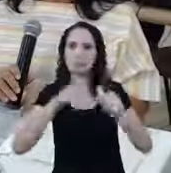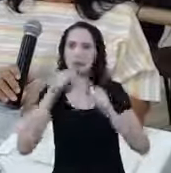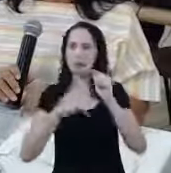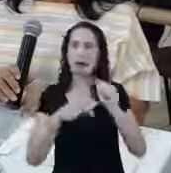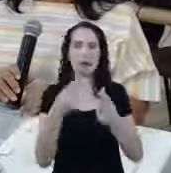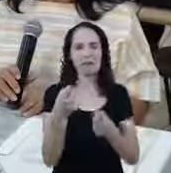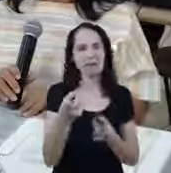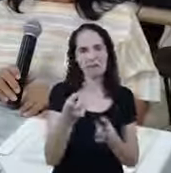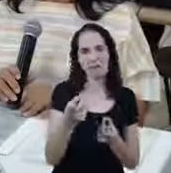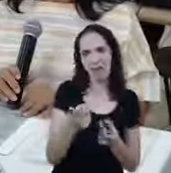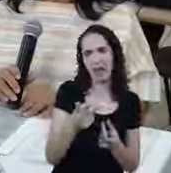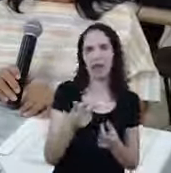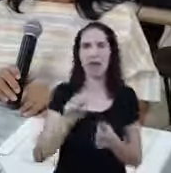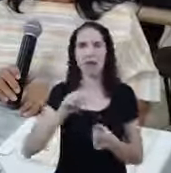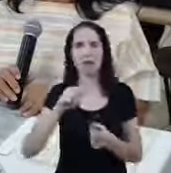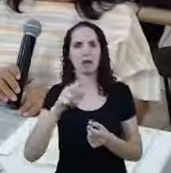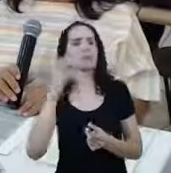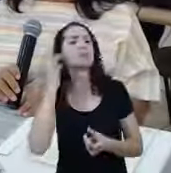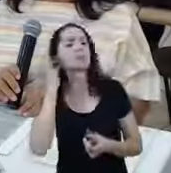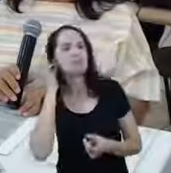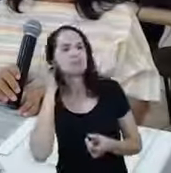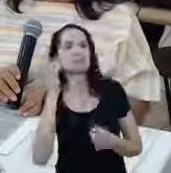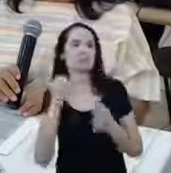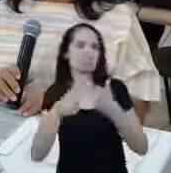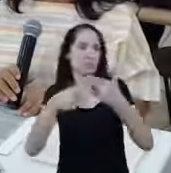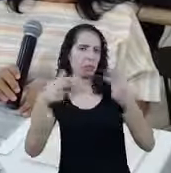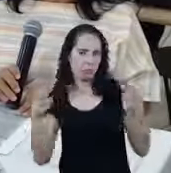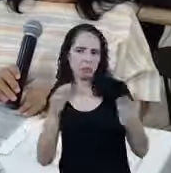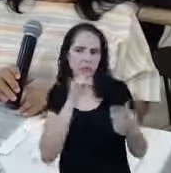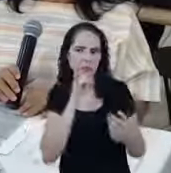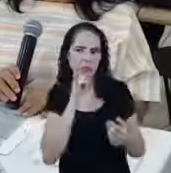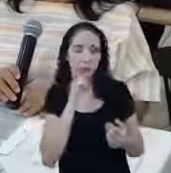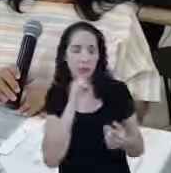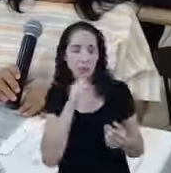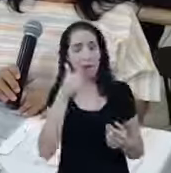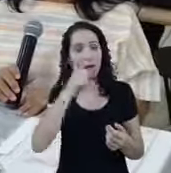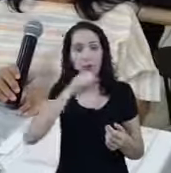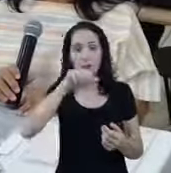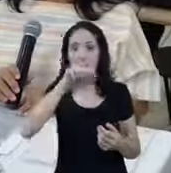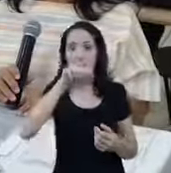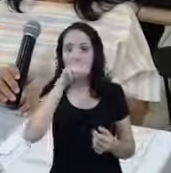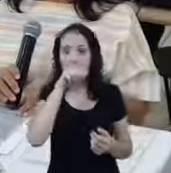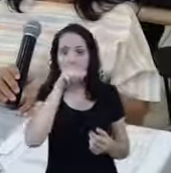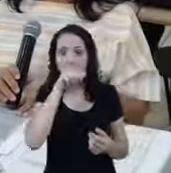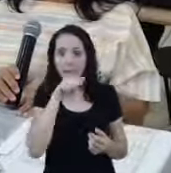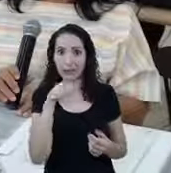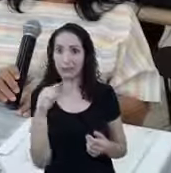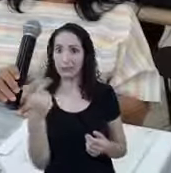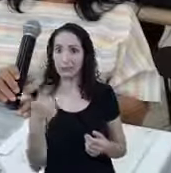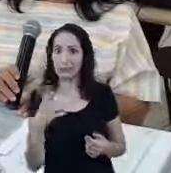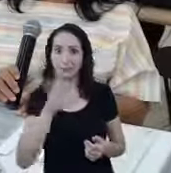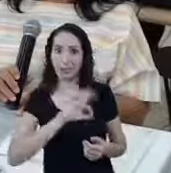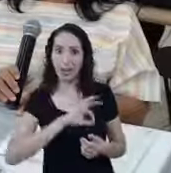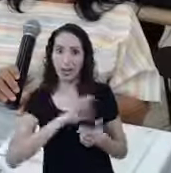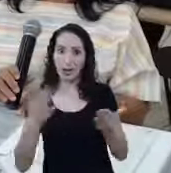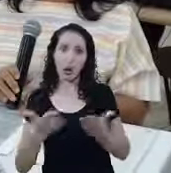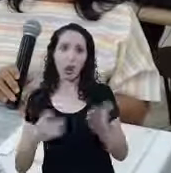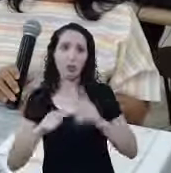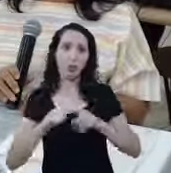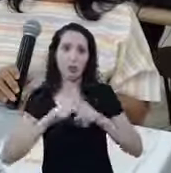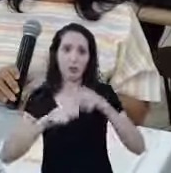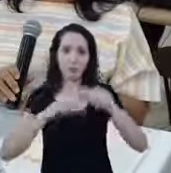venda Alguma bijuteria Artesanato Alguma coisa nesse sentido A mãe Vai deixar de ter a renda agora Só que